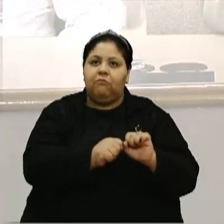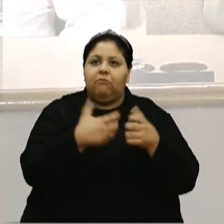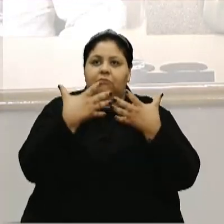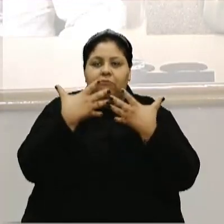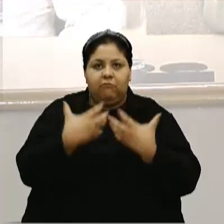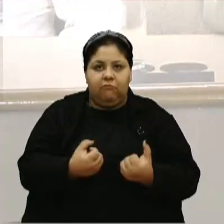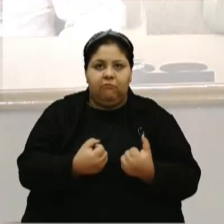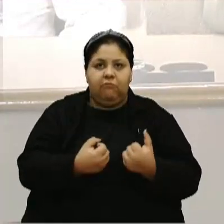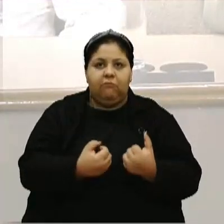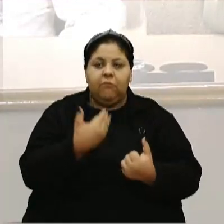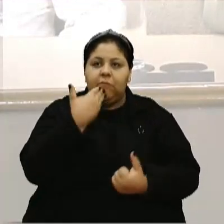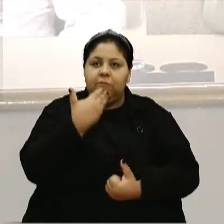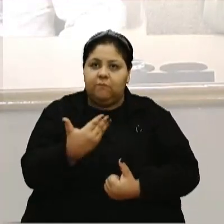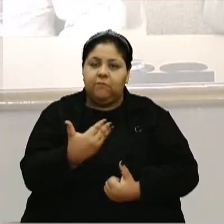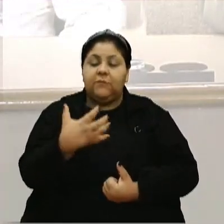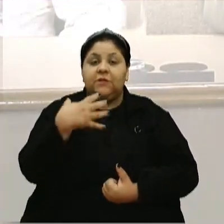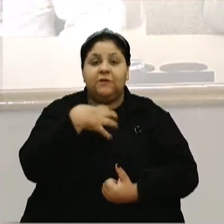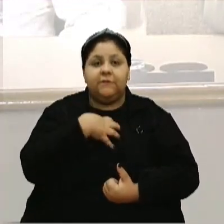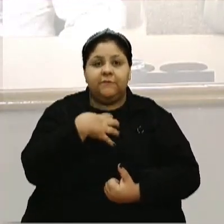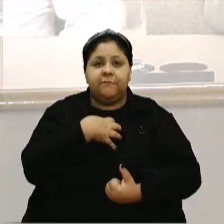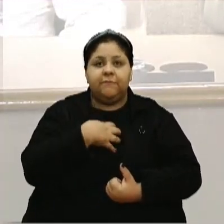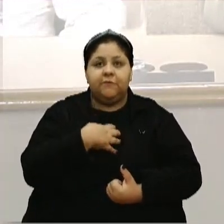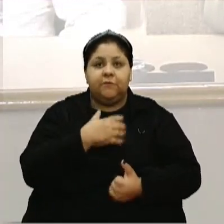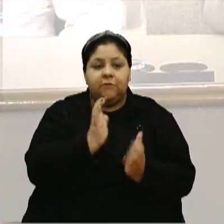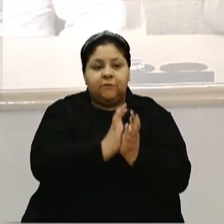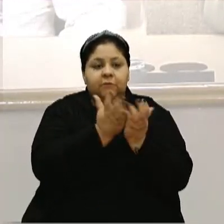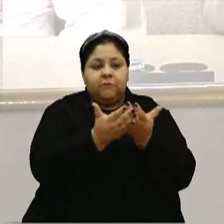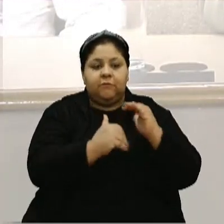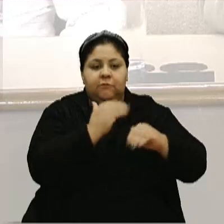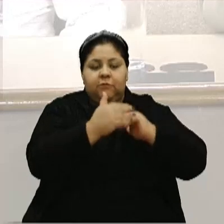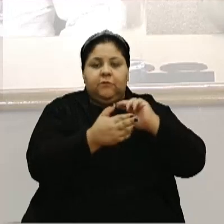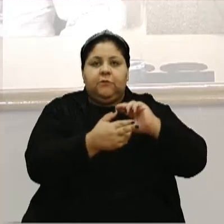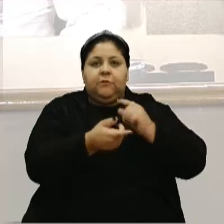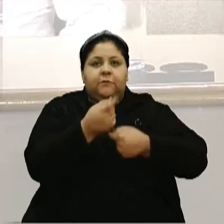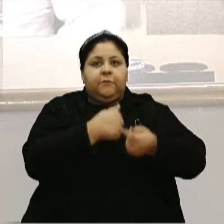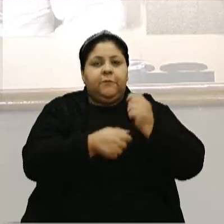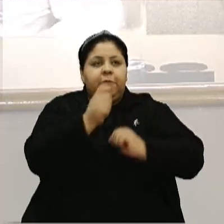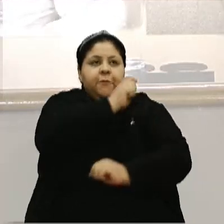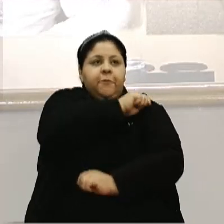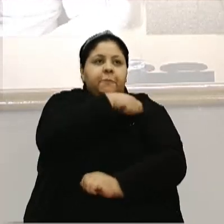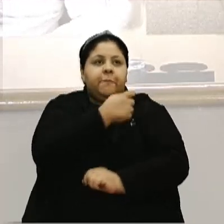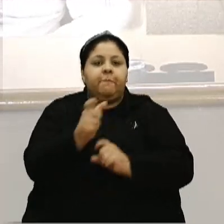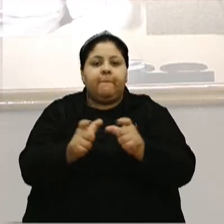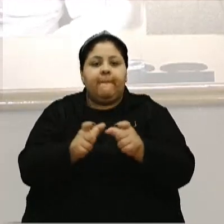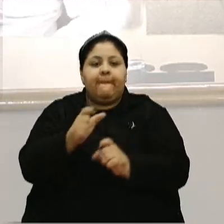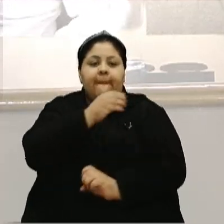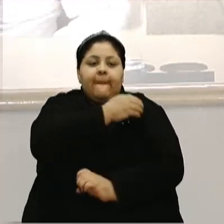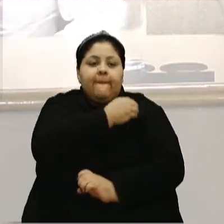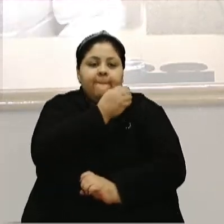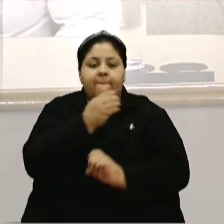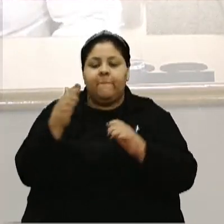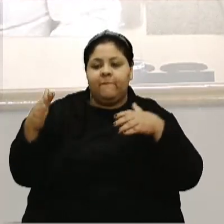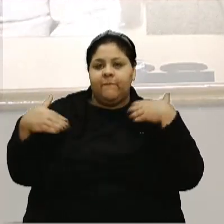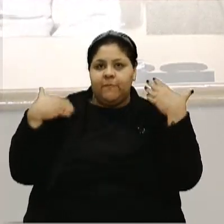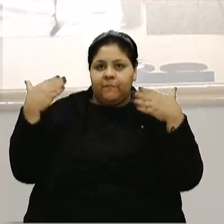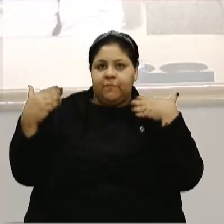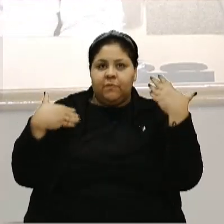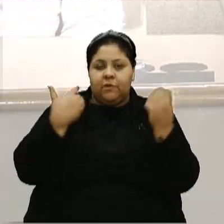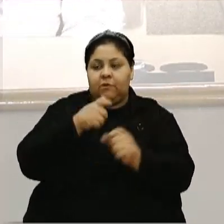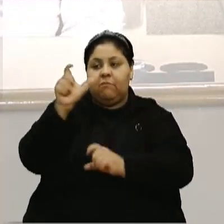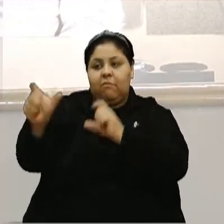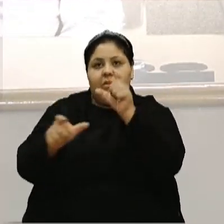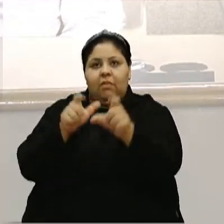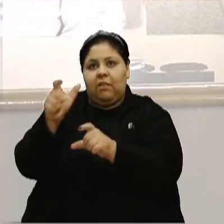parecer favorável. Deste modo, esta Comissão de Desenvolvimento Econômico, Fiscalização, Controle Orçamentário e Turismo, por seus